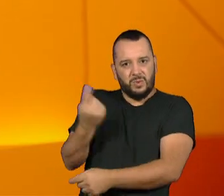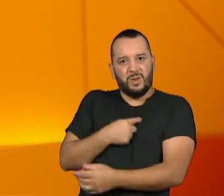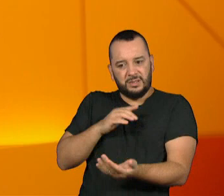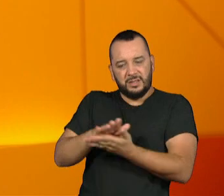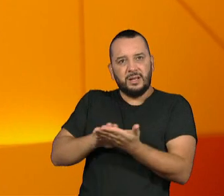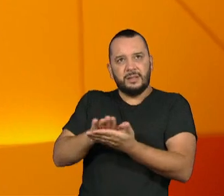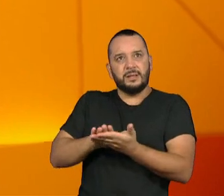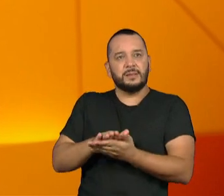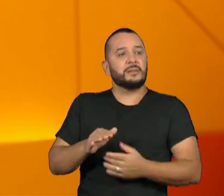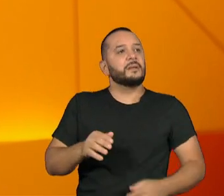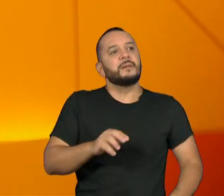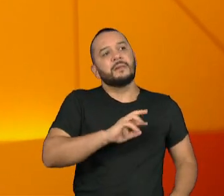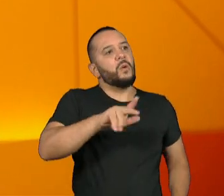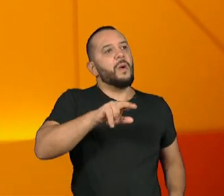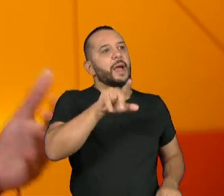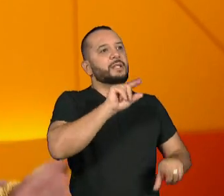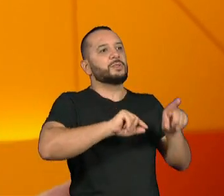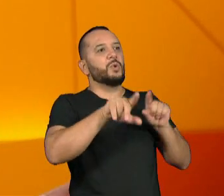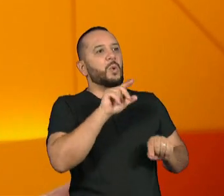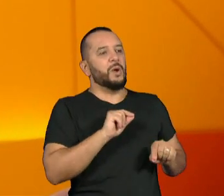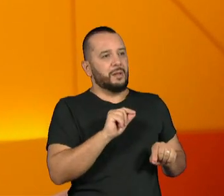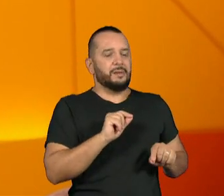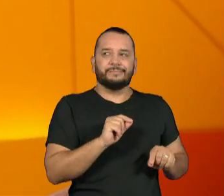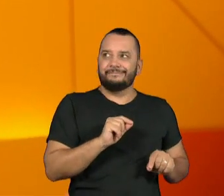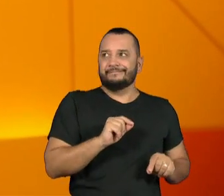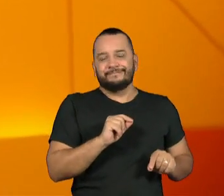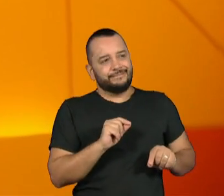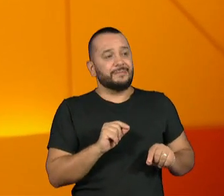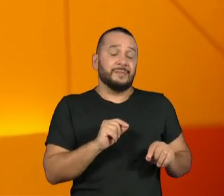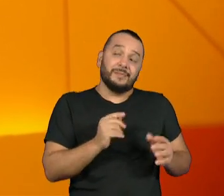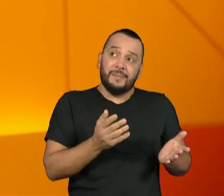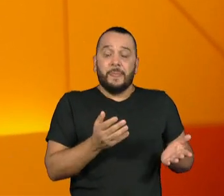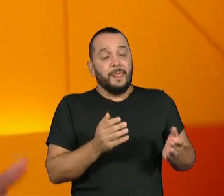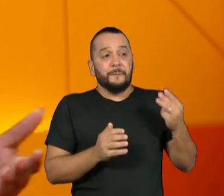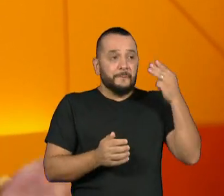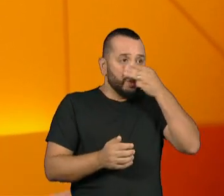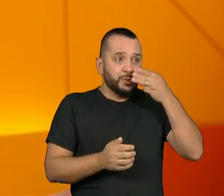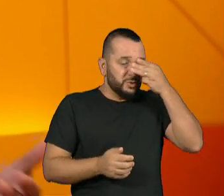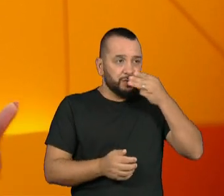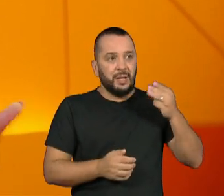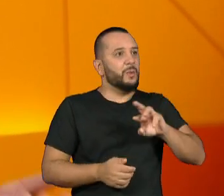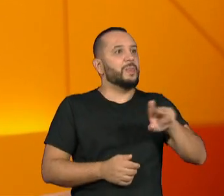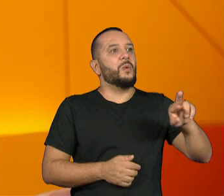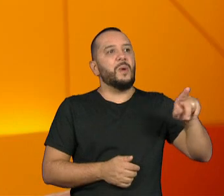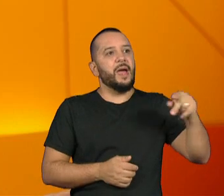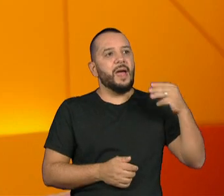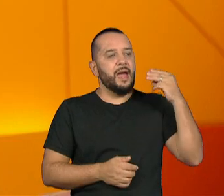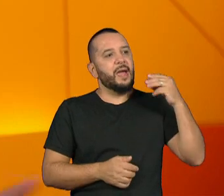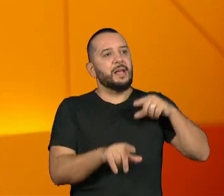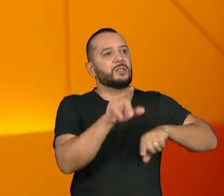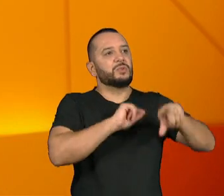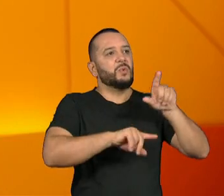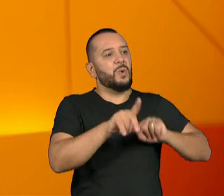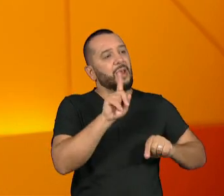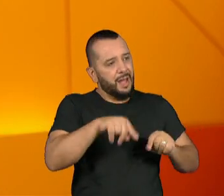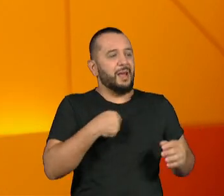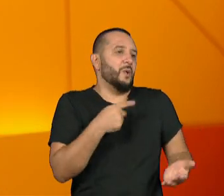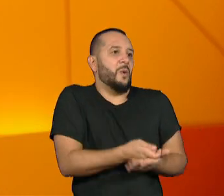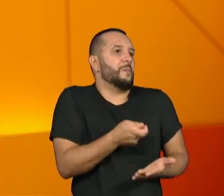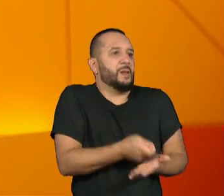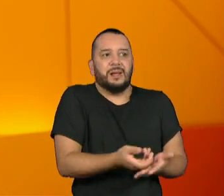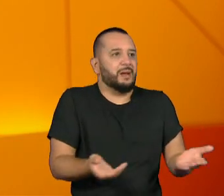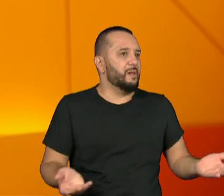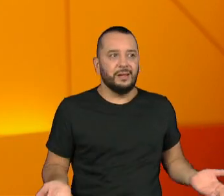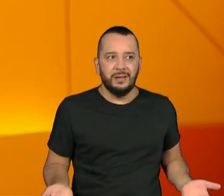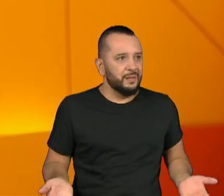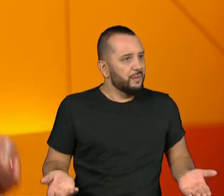escolhas, porque a prostituição não é uma escolha para a maioria das travestis e mulheres trans que estão nas ruas. Nós estamos falando de